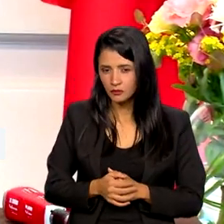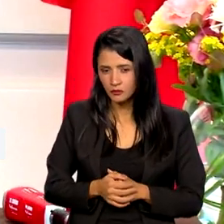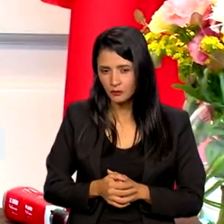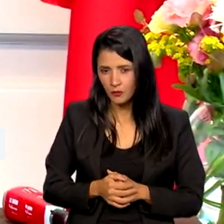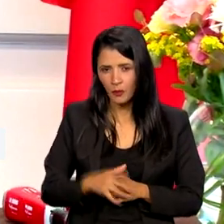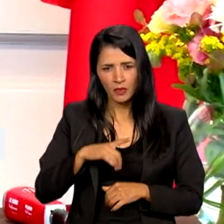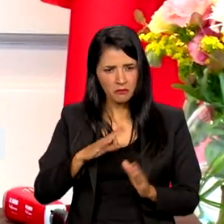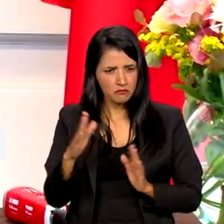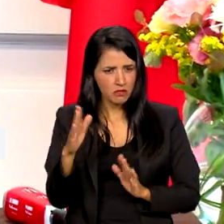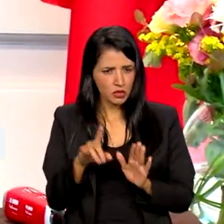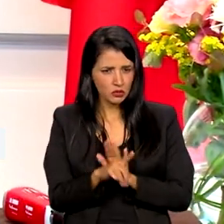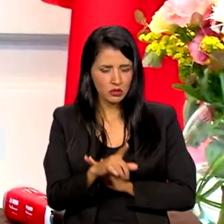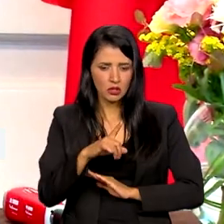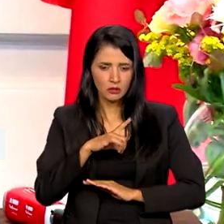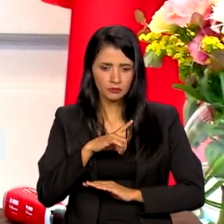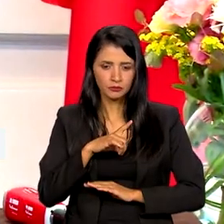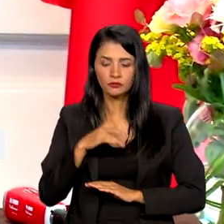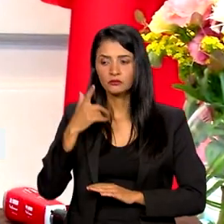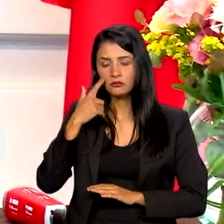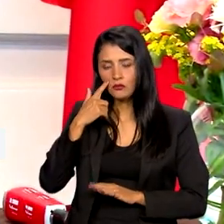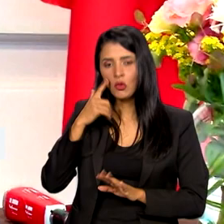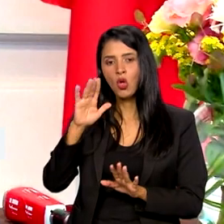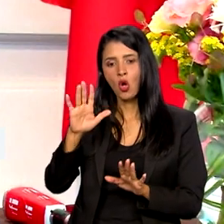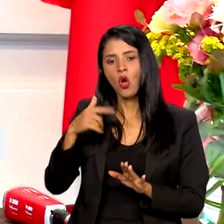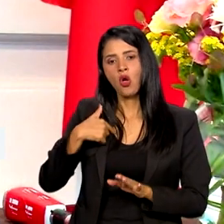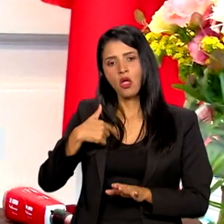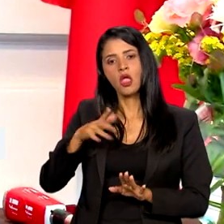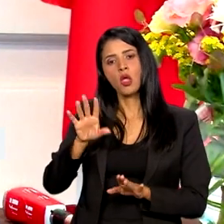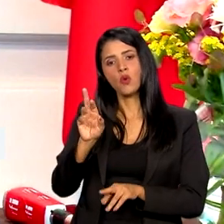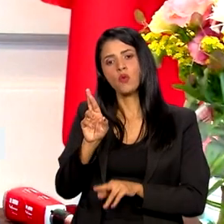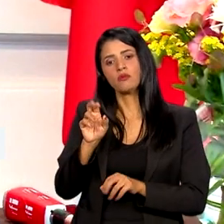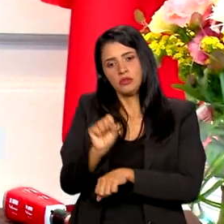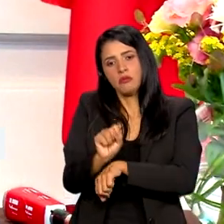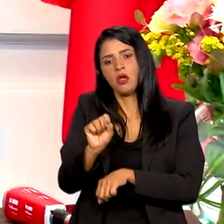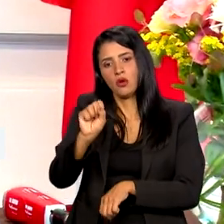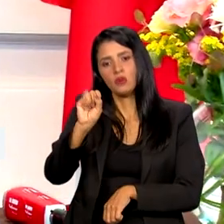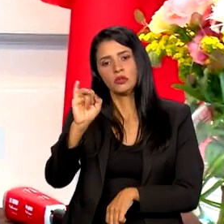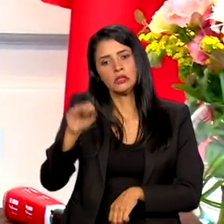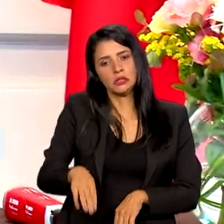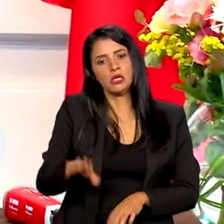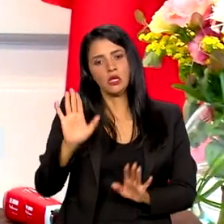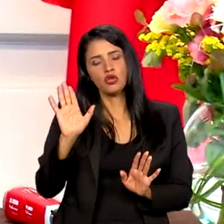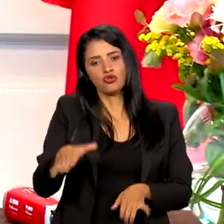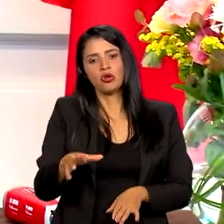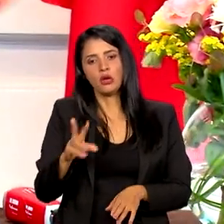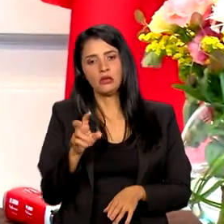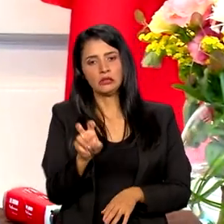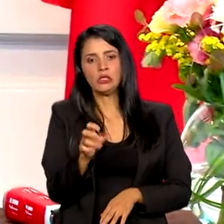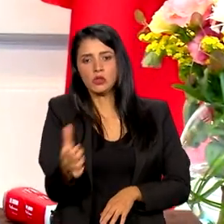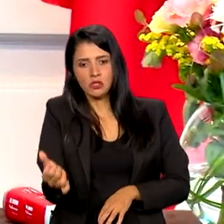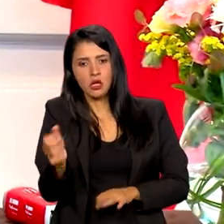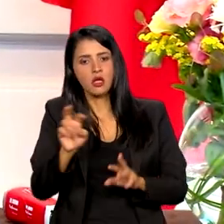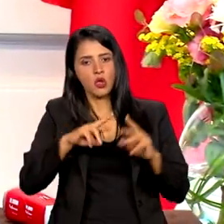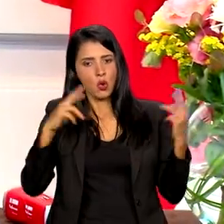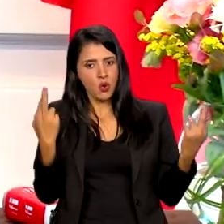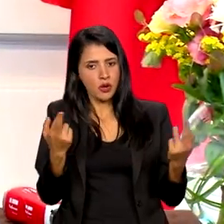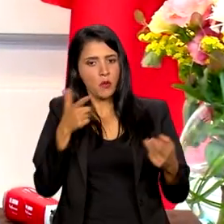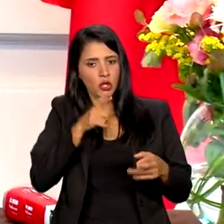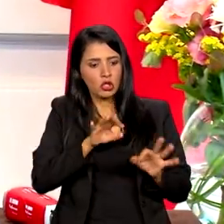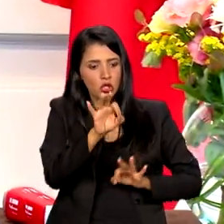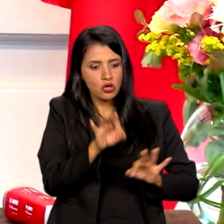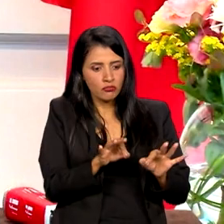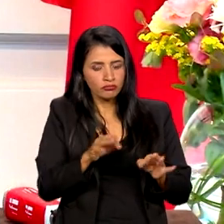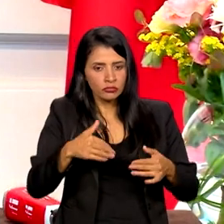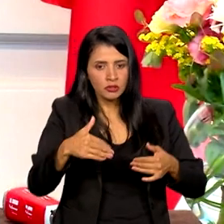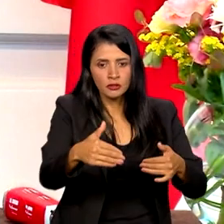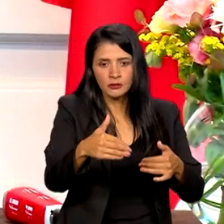Tem prazo? Mas está... Eu espero que sim, porque já foram umas cinco, seis reuniões para botar para frente. Então,